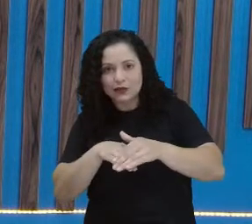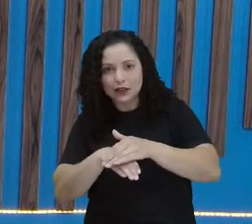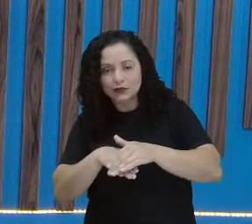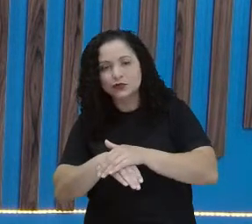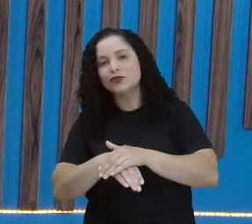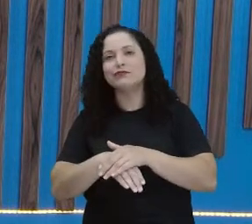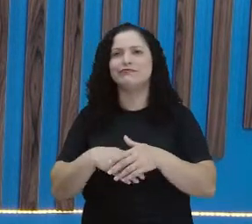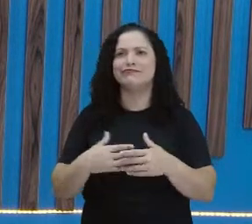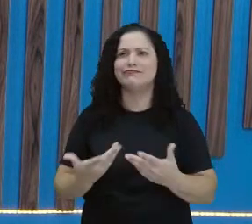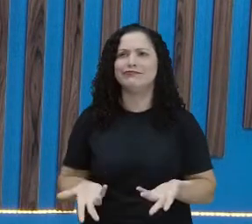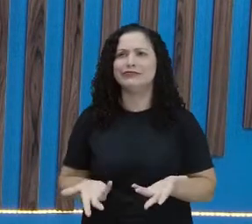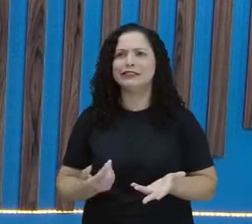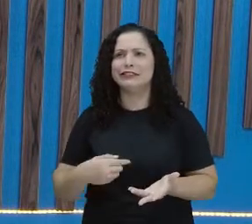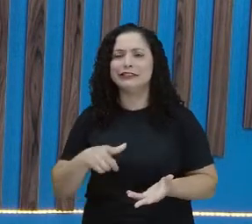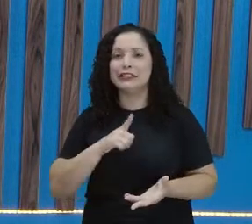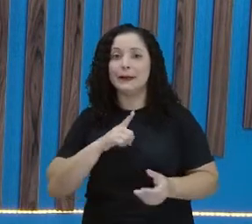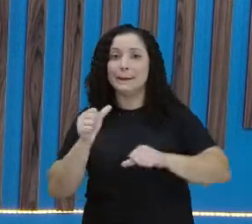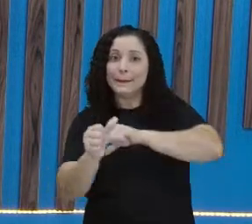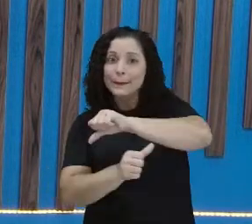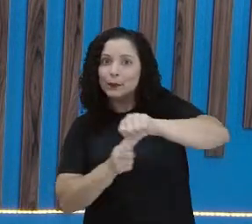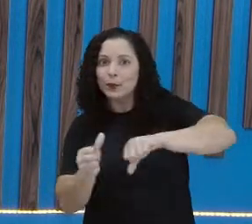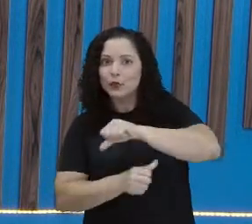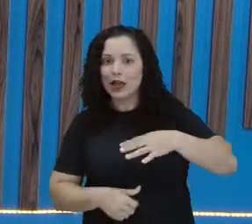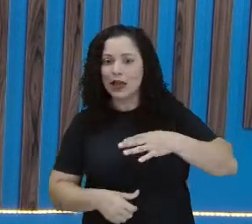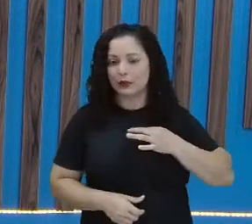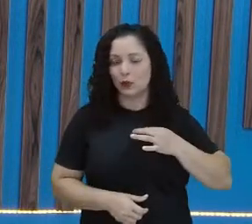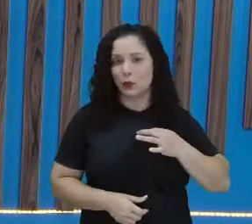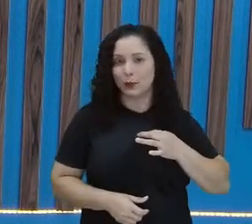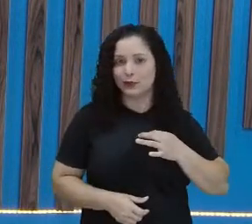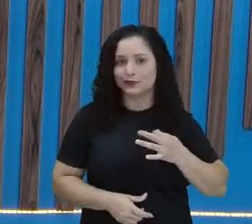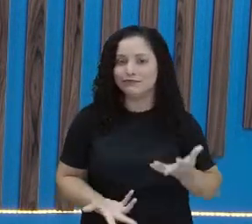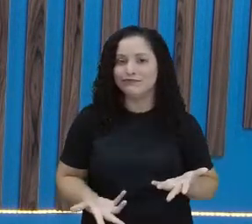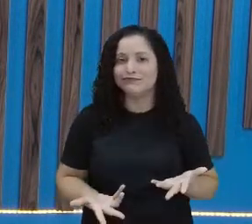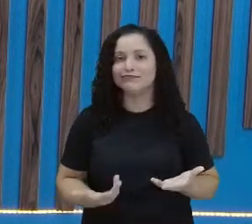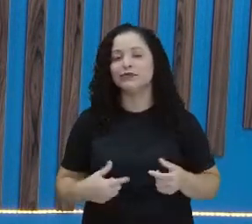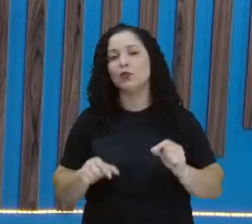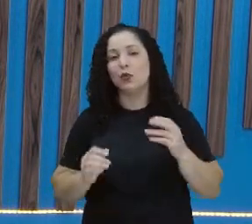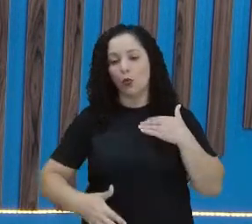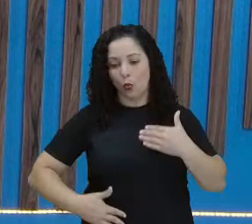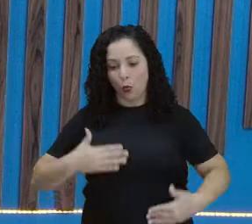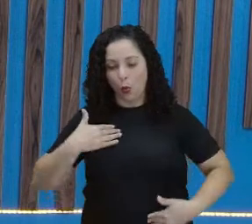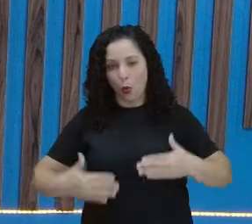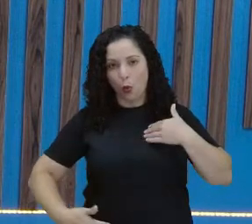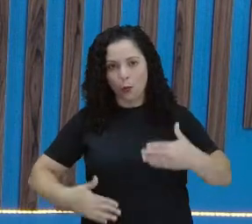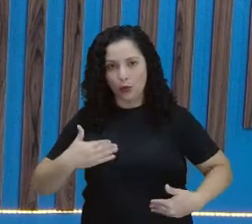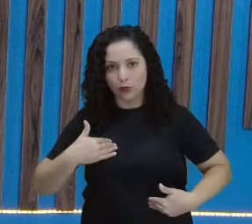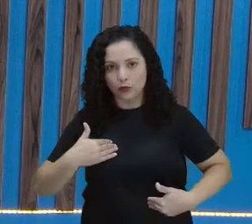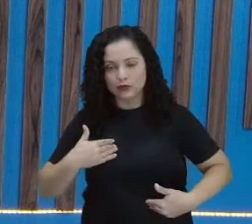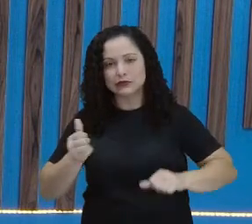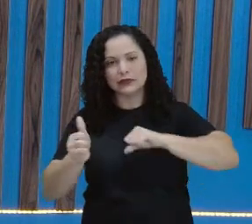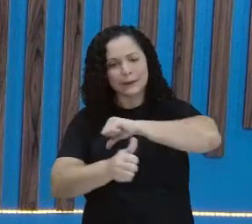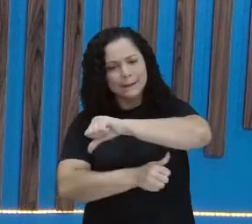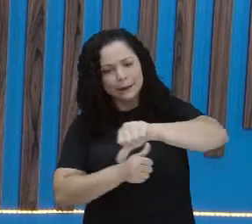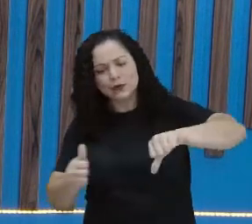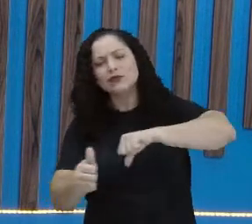se perdendo e você vai ter que mudar de roupa, pois já não cabe naquele espaço. O corpo vai passando por